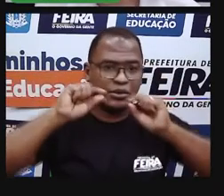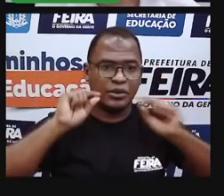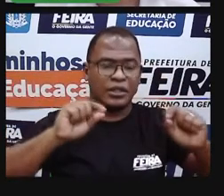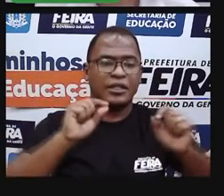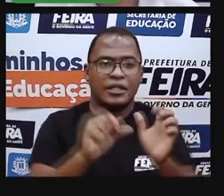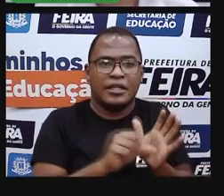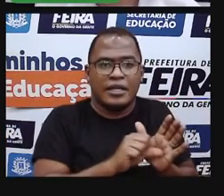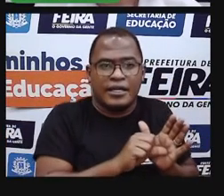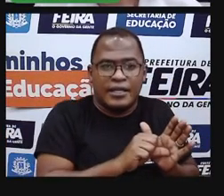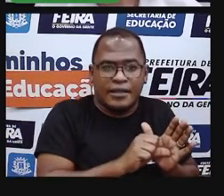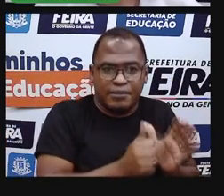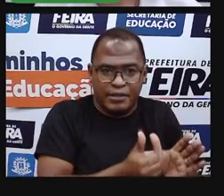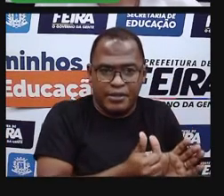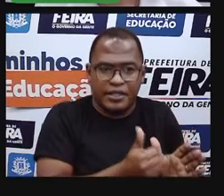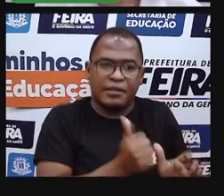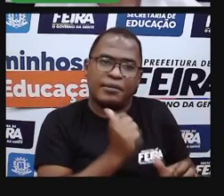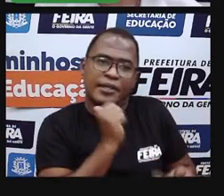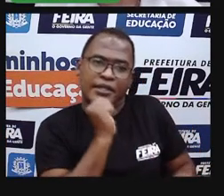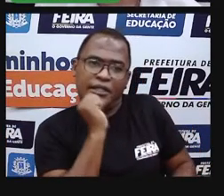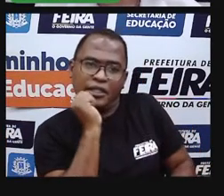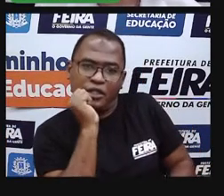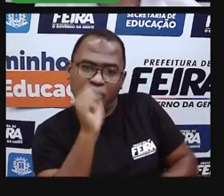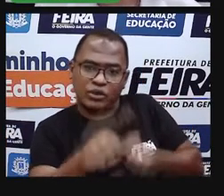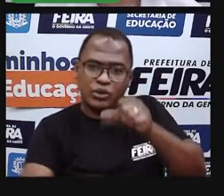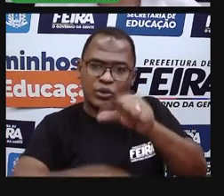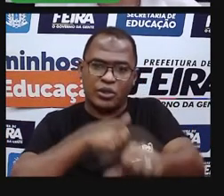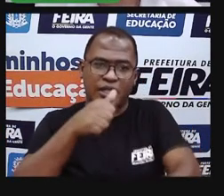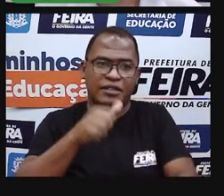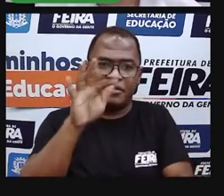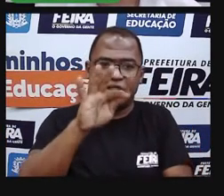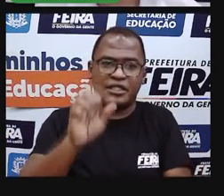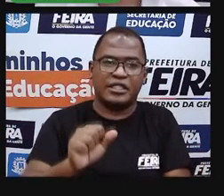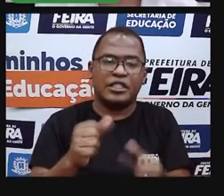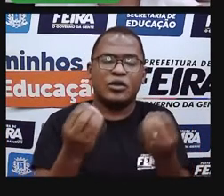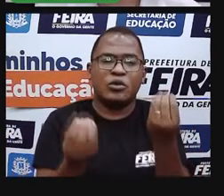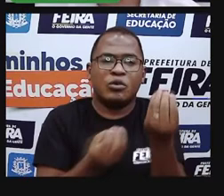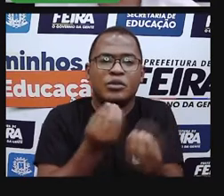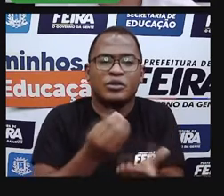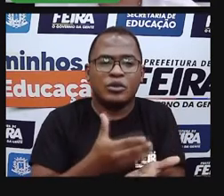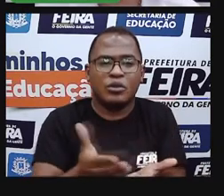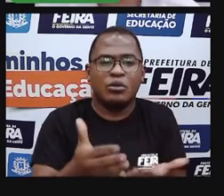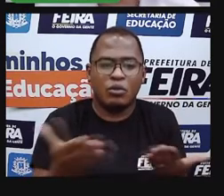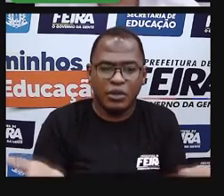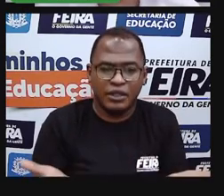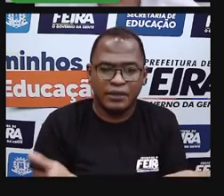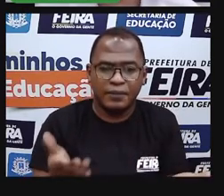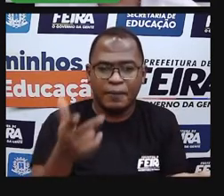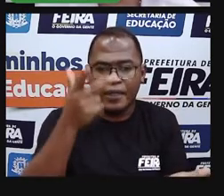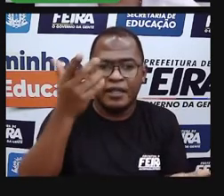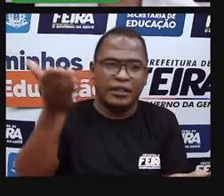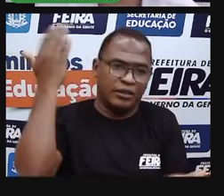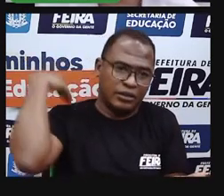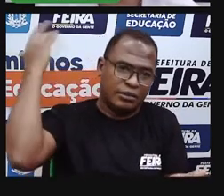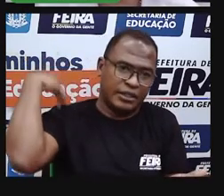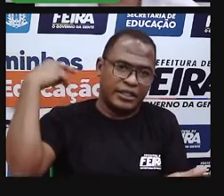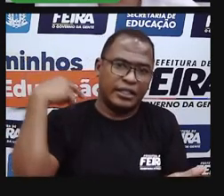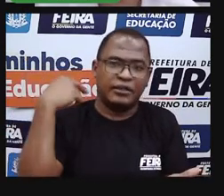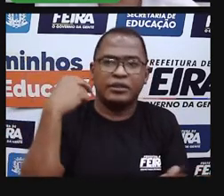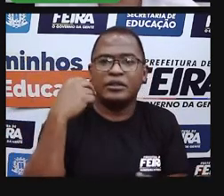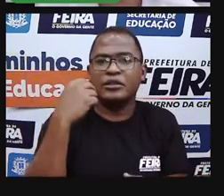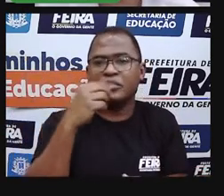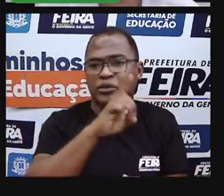para transformar o que é hoje Feira de Santana começou lá na criação de uma vila, em 13 de novembro de